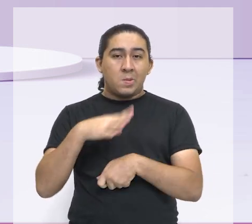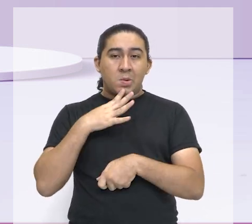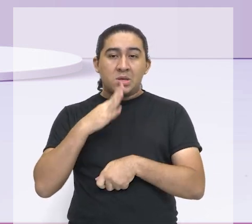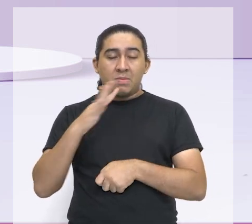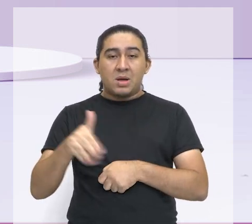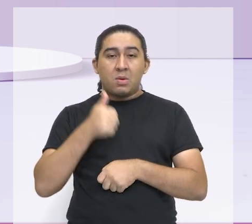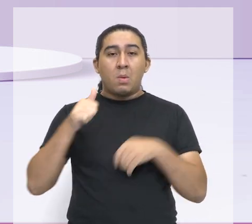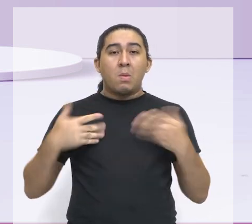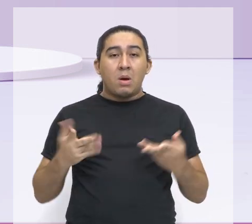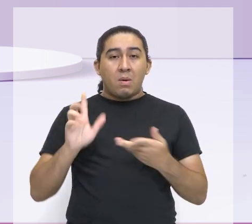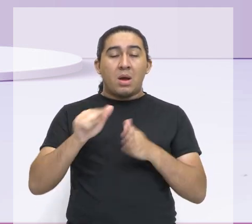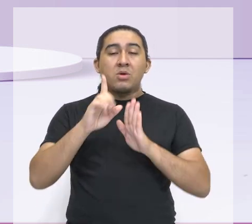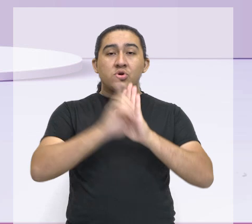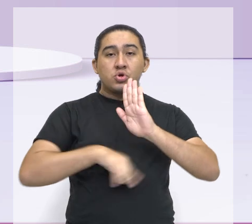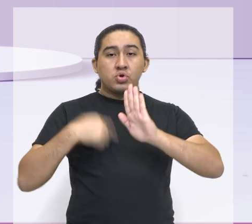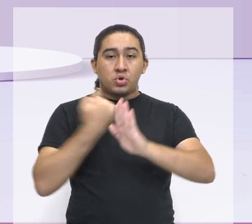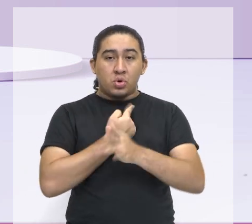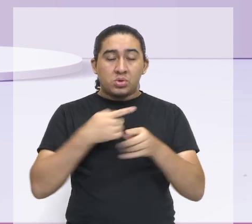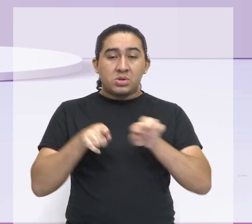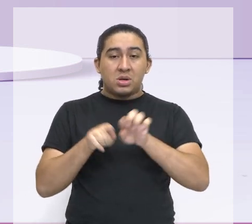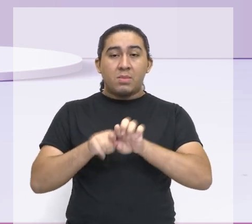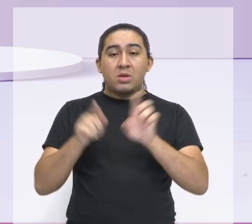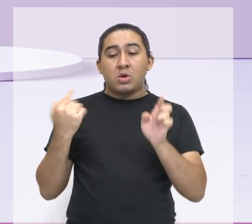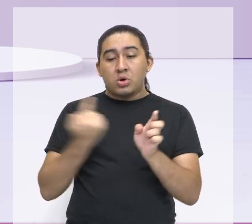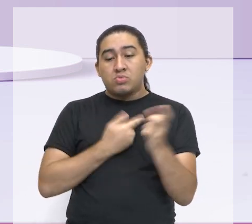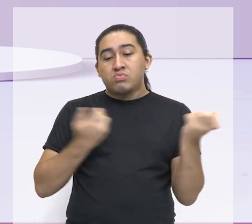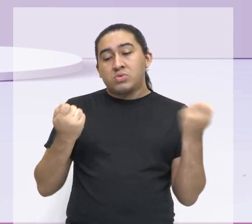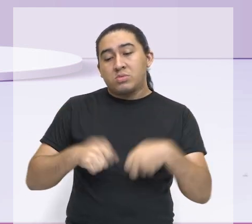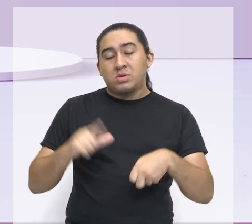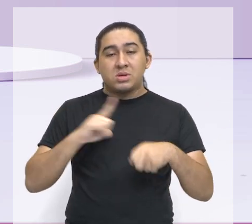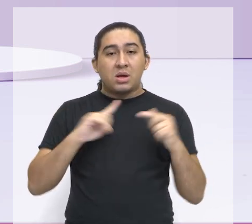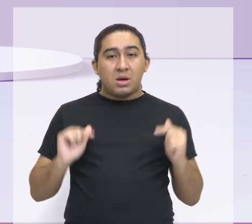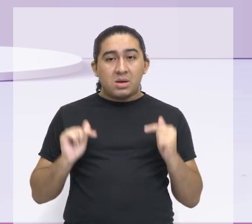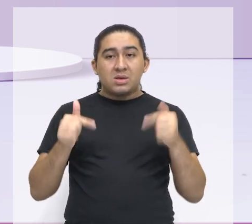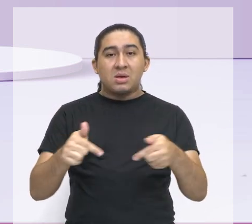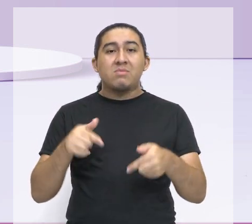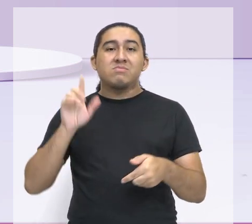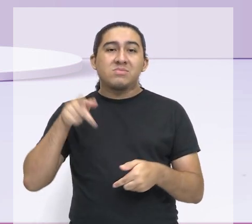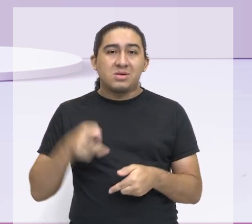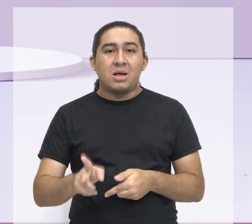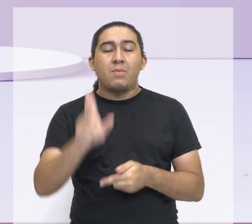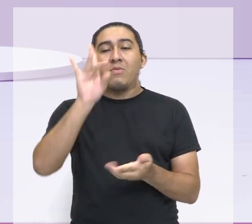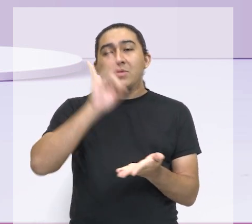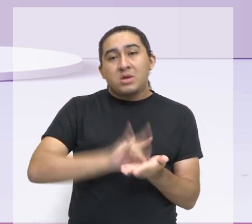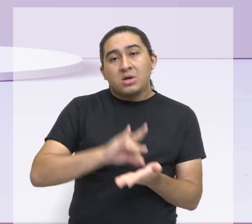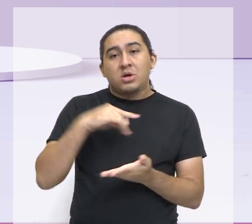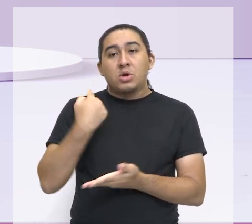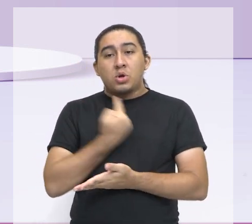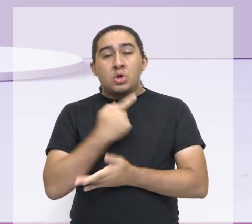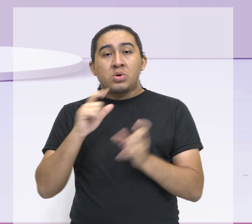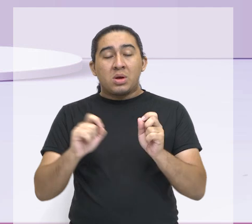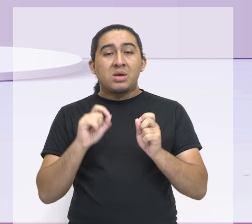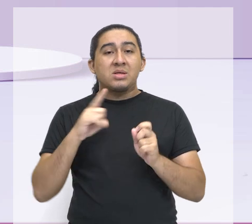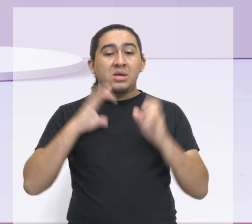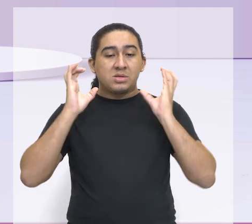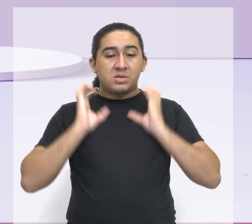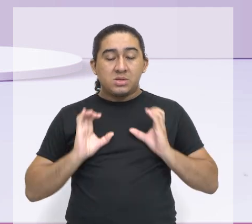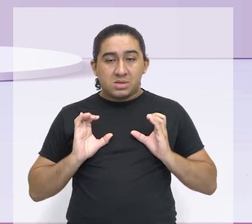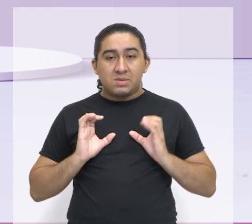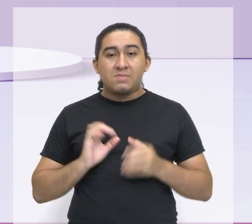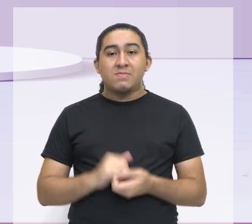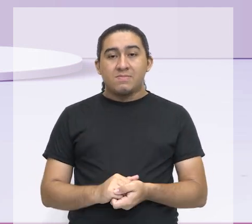quais são esses direitos para que a gente possa exercitar efetivamente a nossa cidadania.